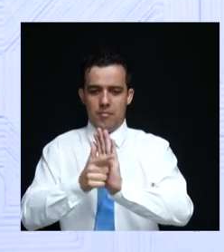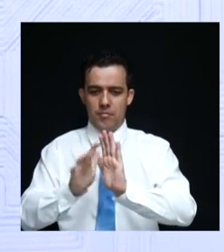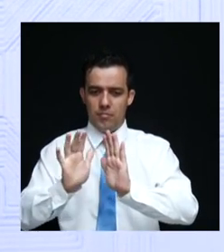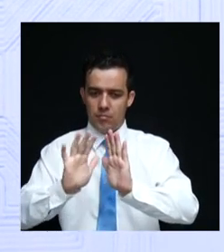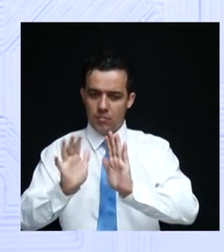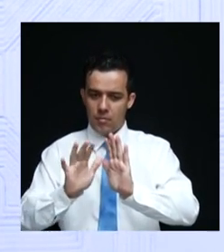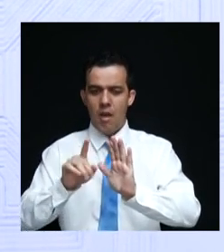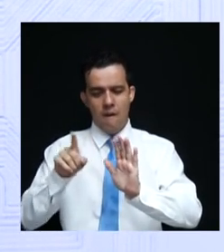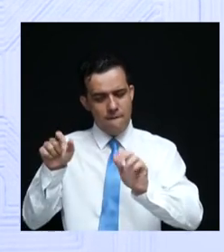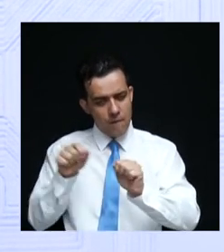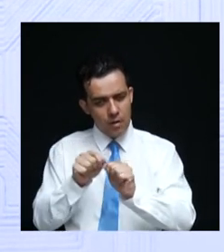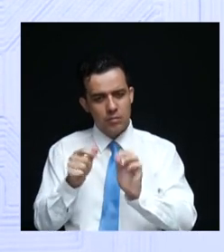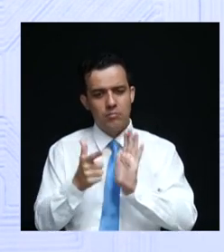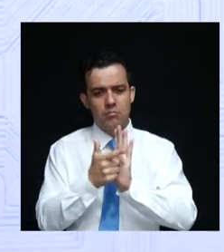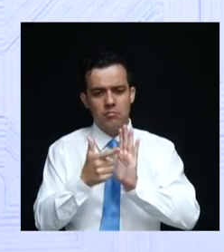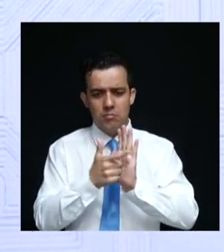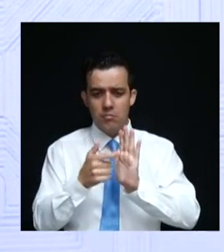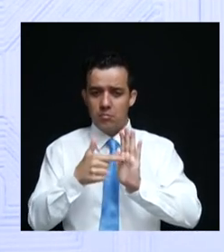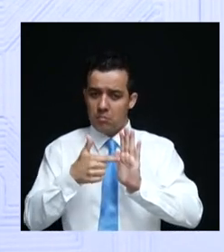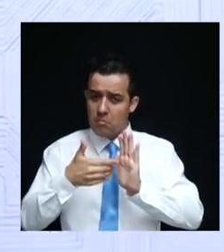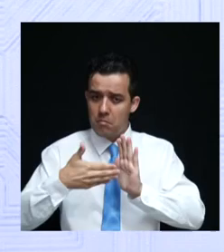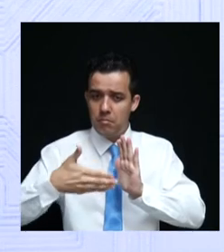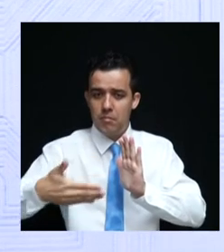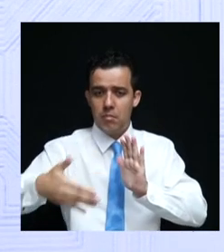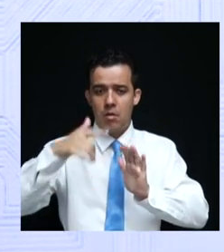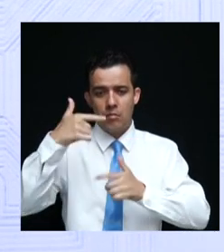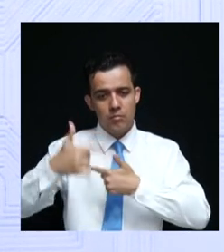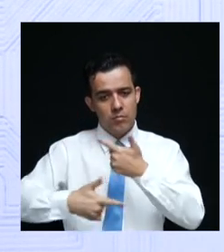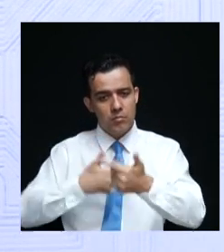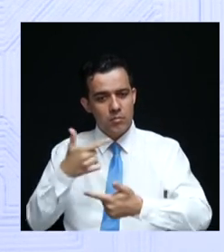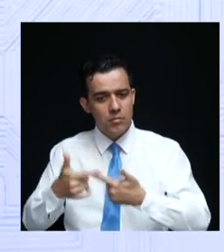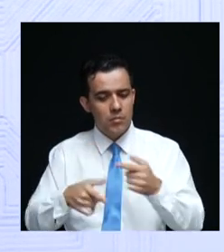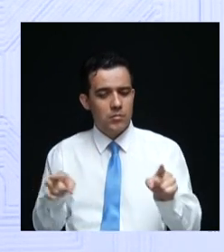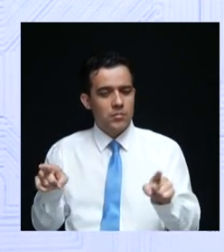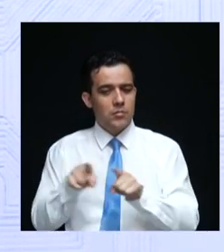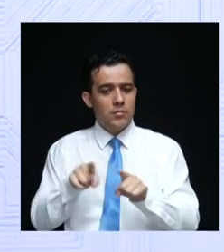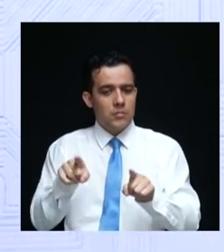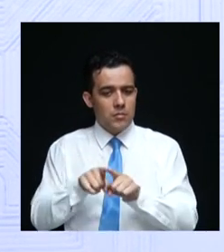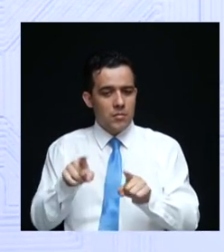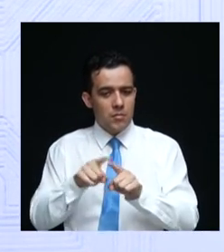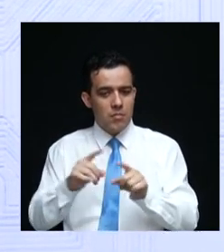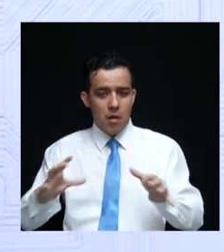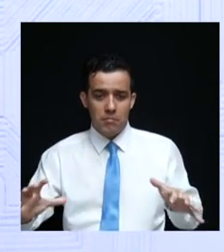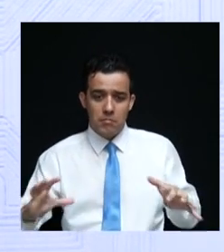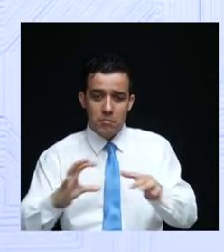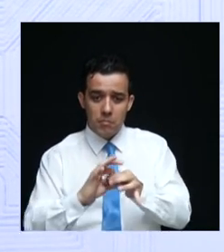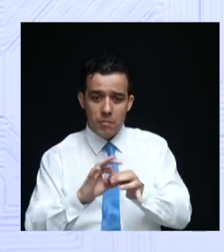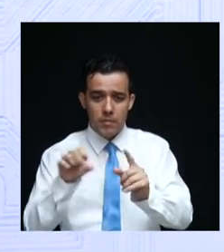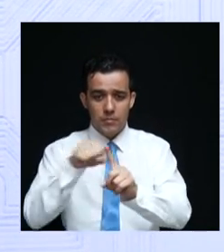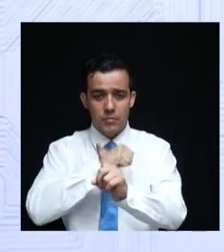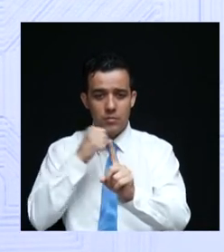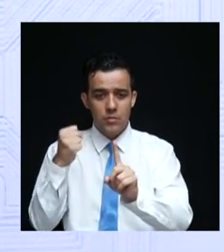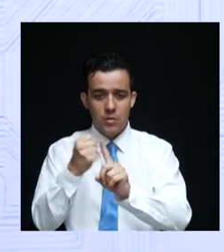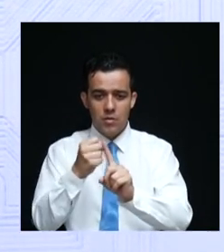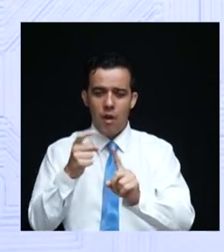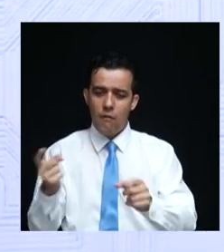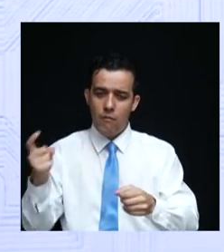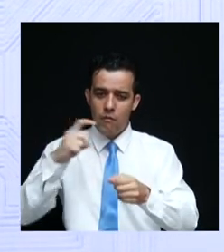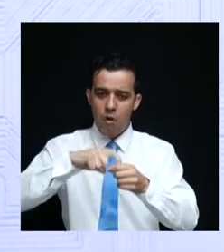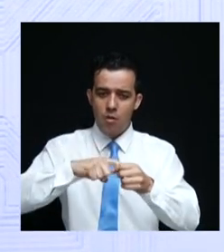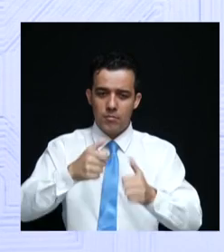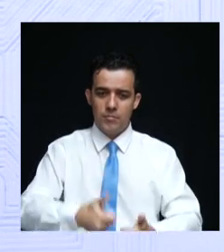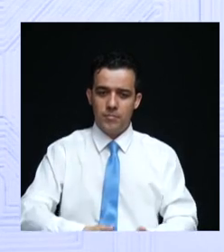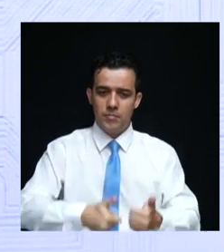eles sejam ali, sim, não só instalados, como também a sociedade participando da recuperação.